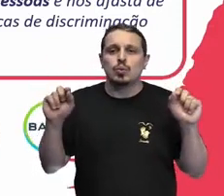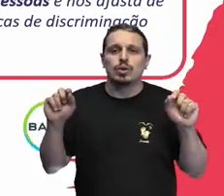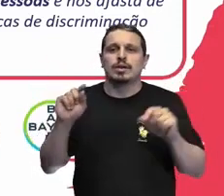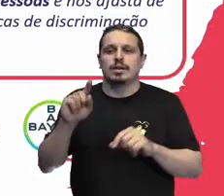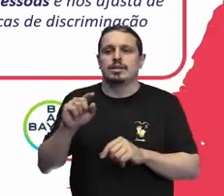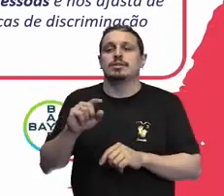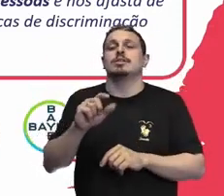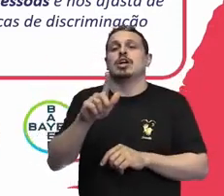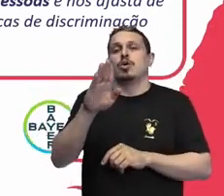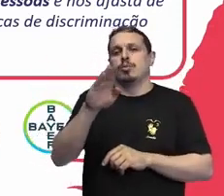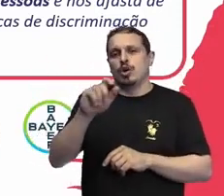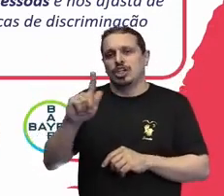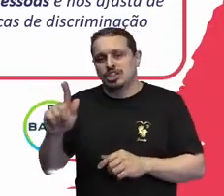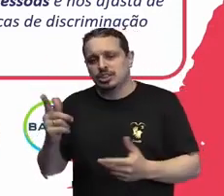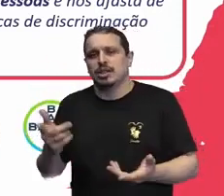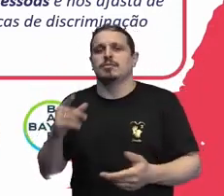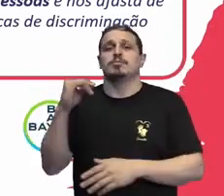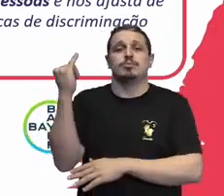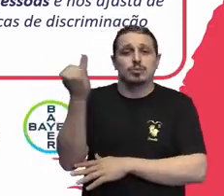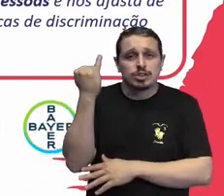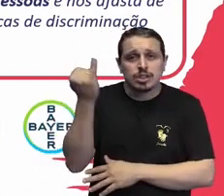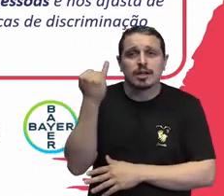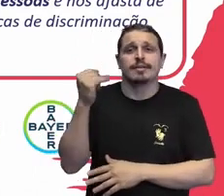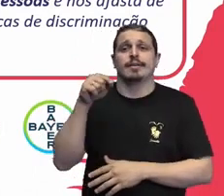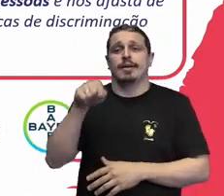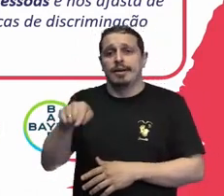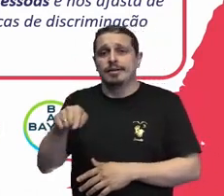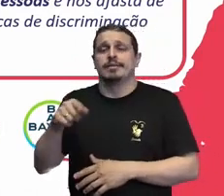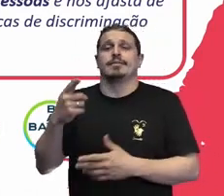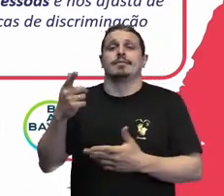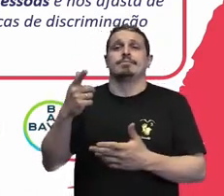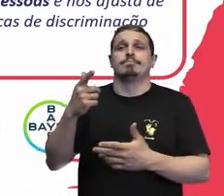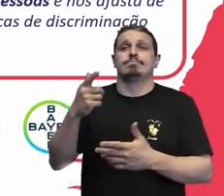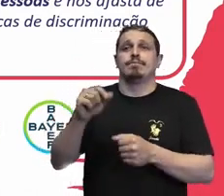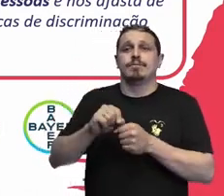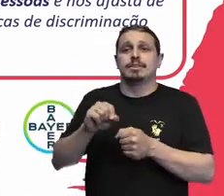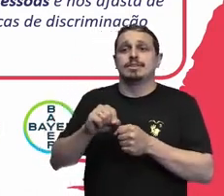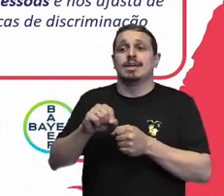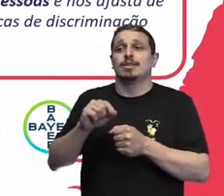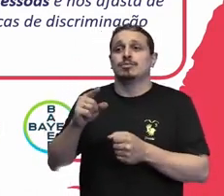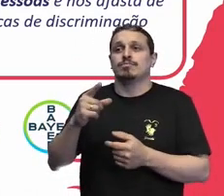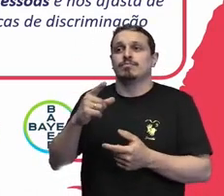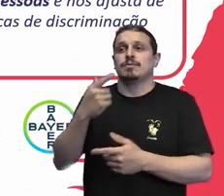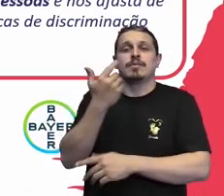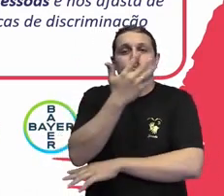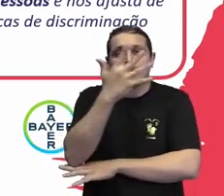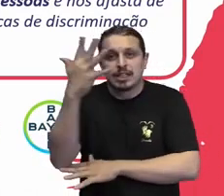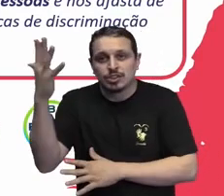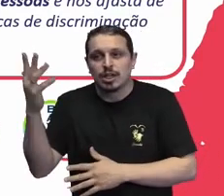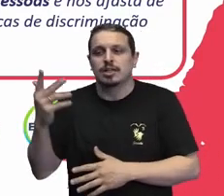organizações práticas de sustentabilidade governança corporativa e a diversidade